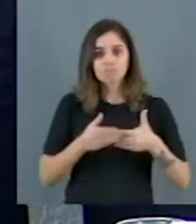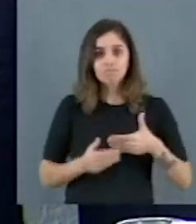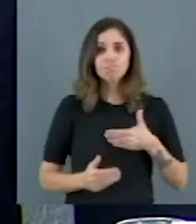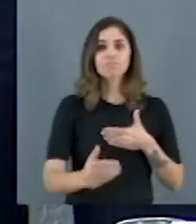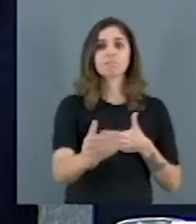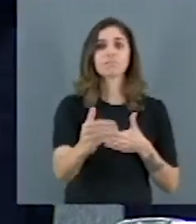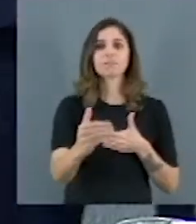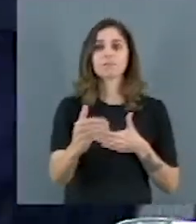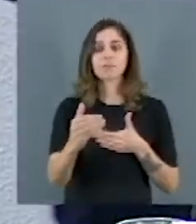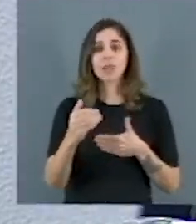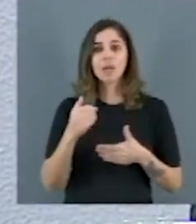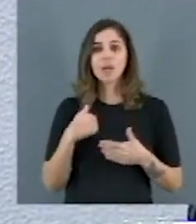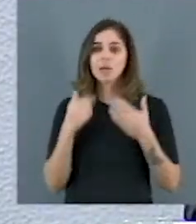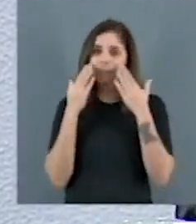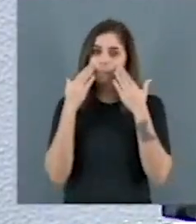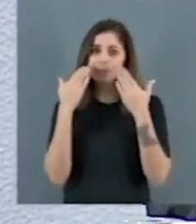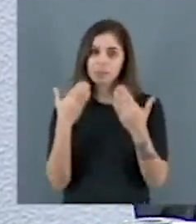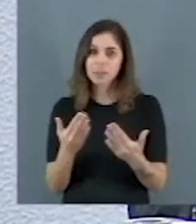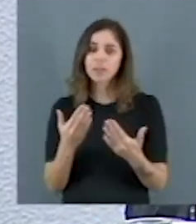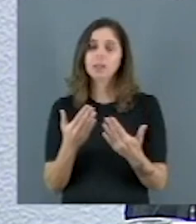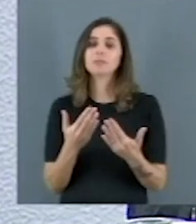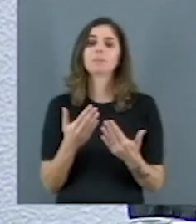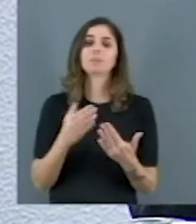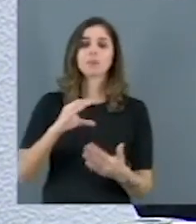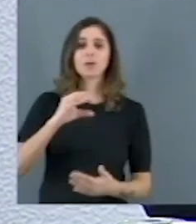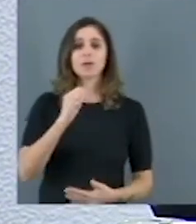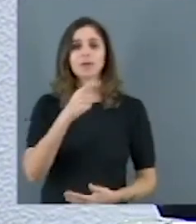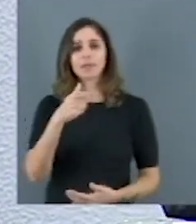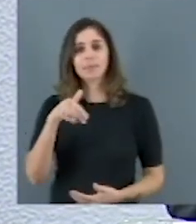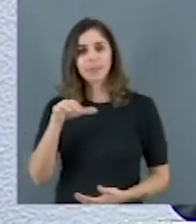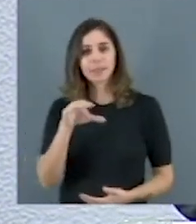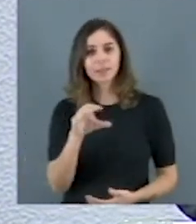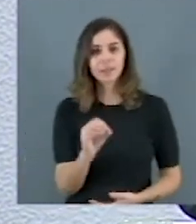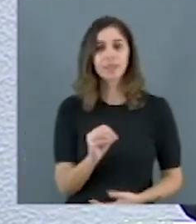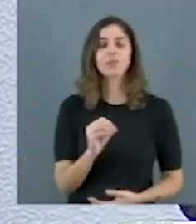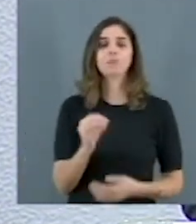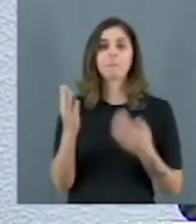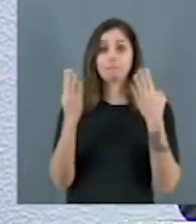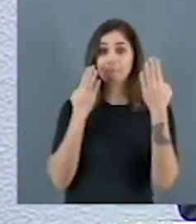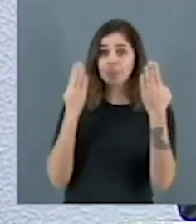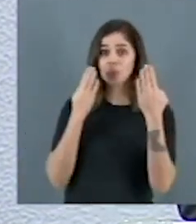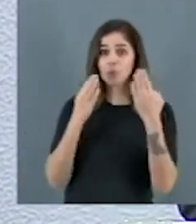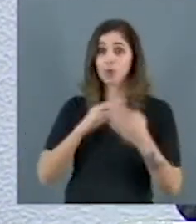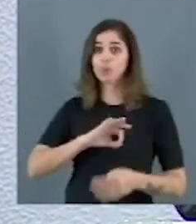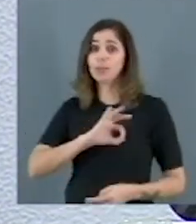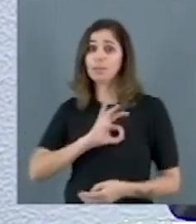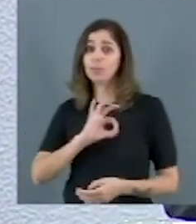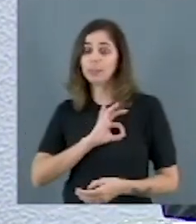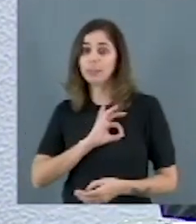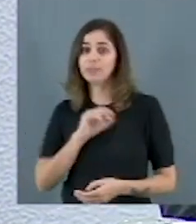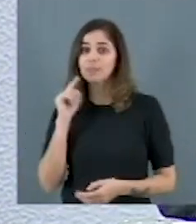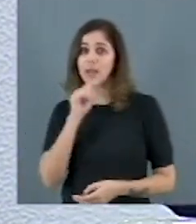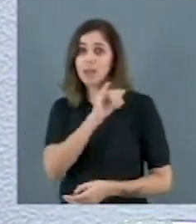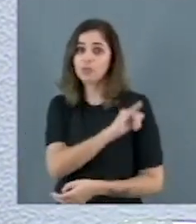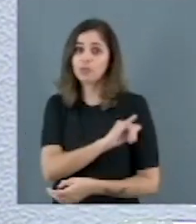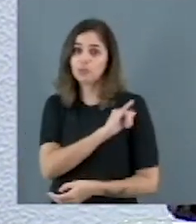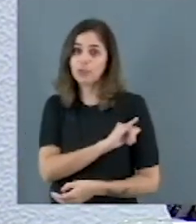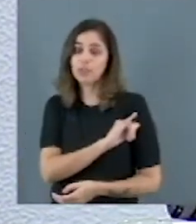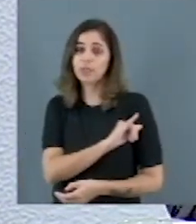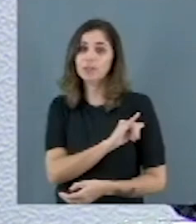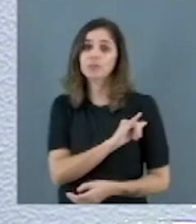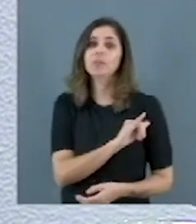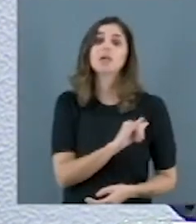como capitão psicólogo da Polícia Militar do Rio. O quadro de oficiais psicólogos da Polícia Militar do Rio foi